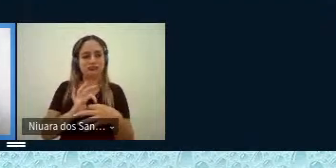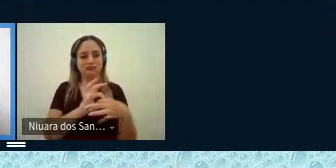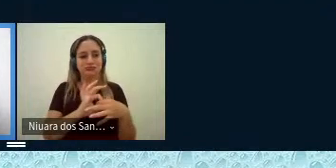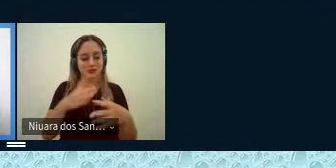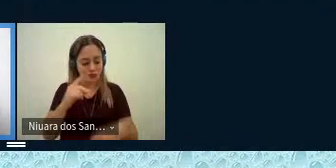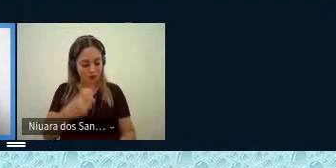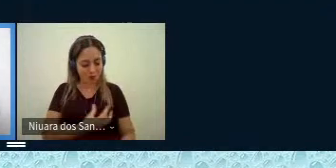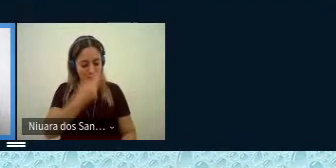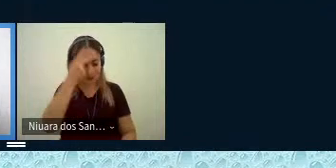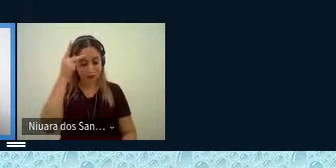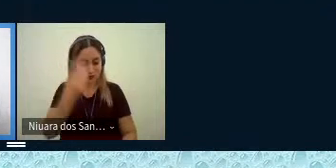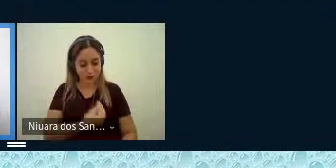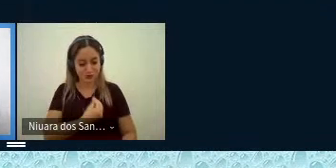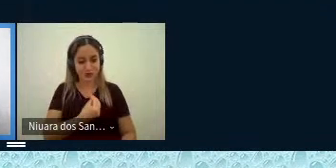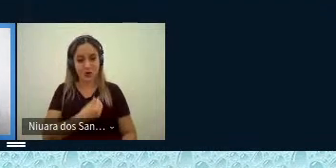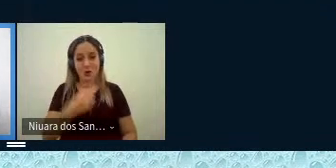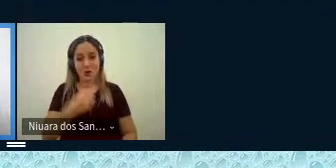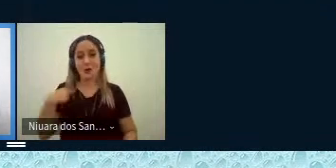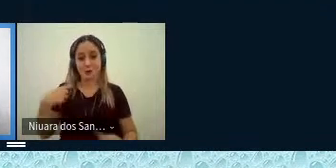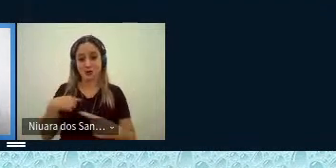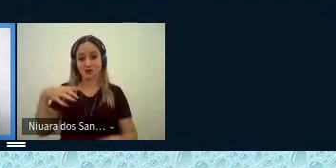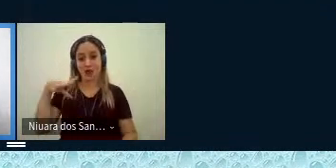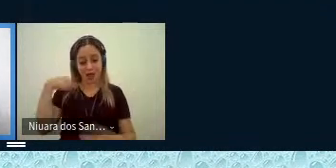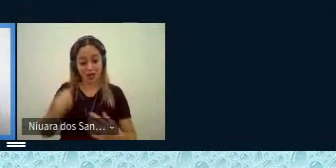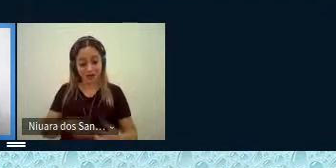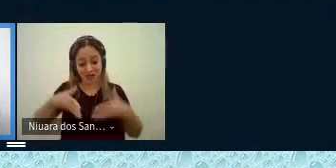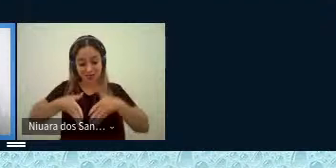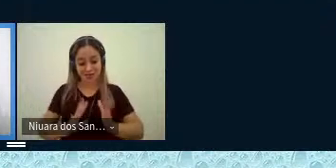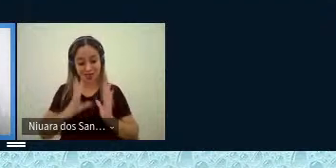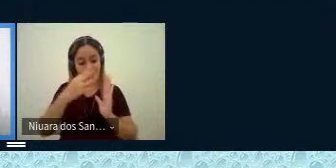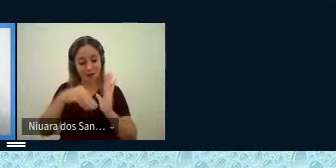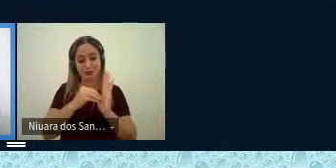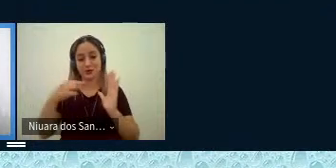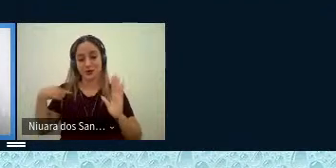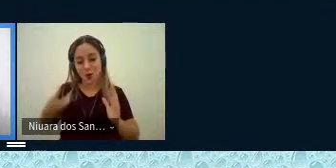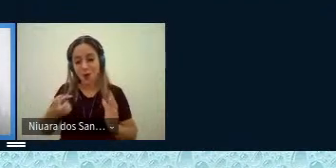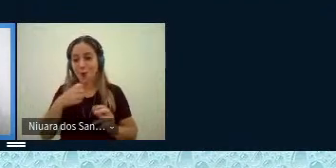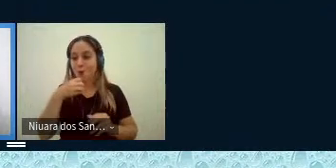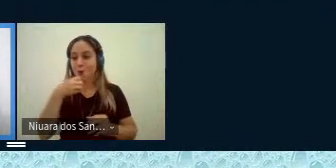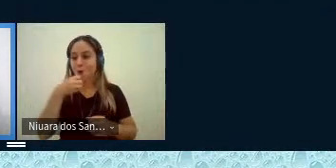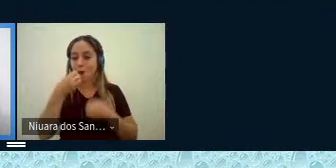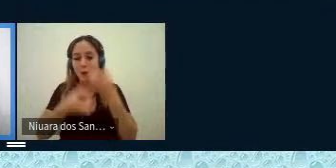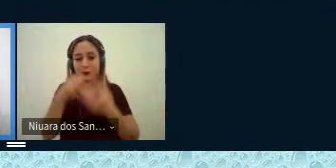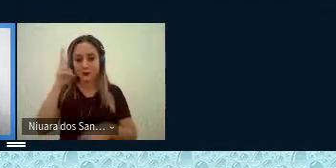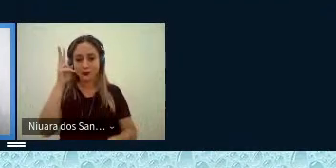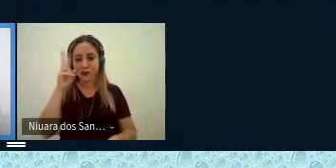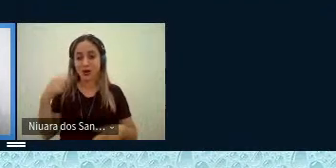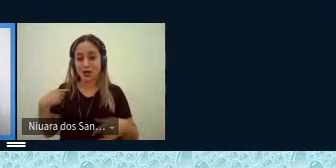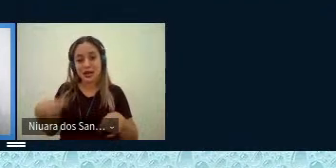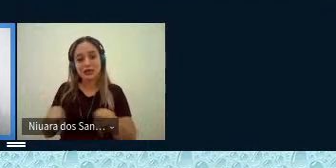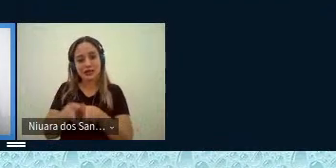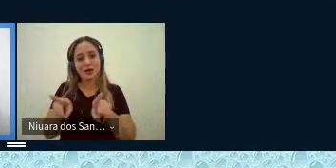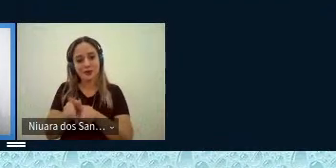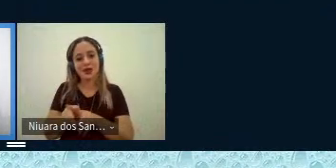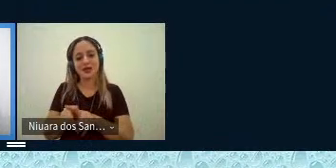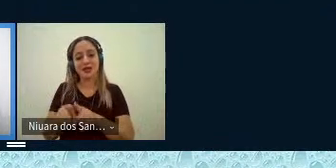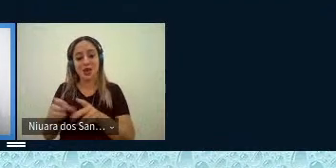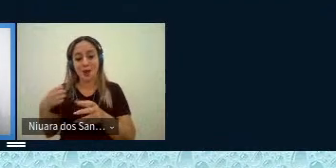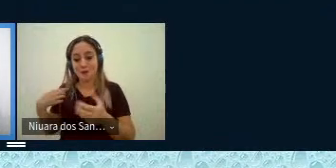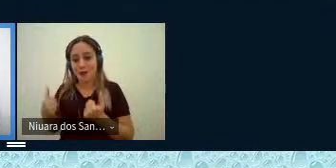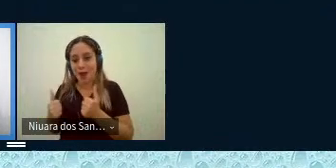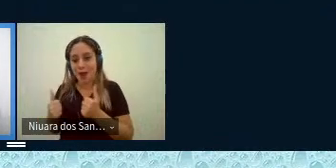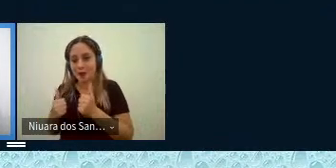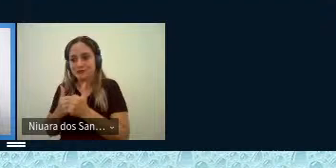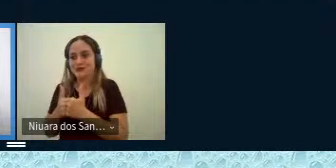sou porque sou amazônida, porque sou contadora de histórias e me aproximou também da lexicografia e da minha orientadora.